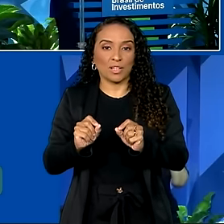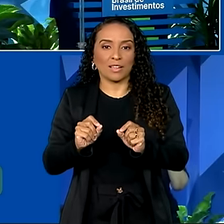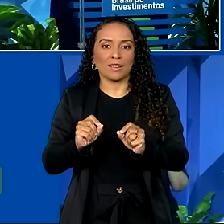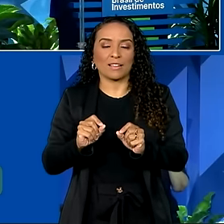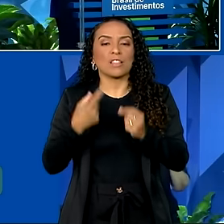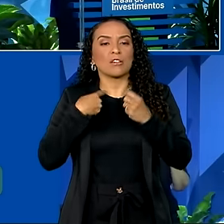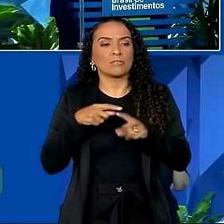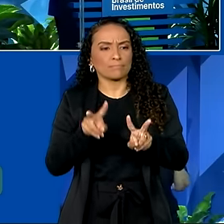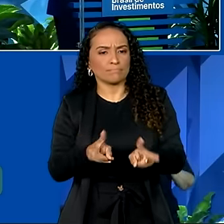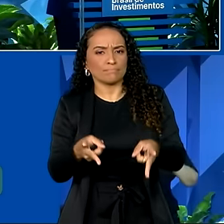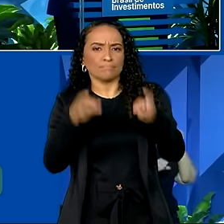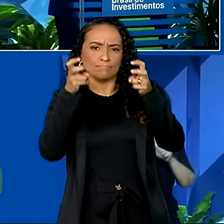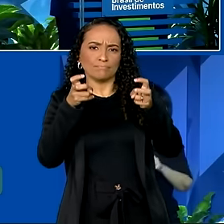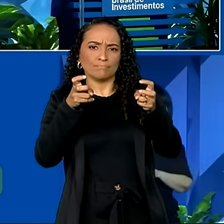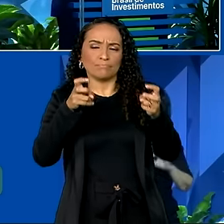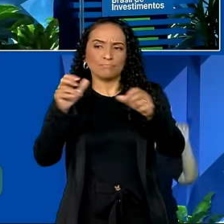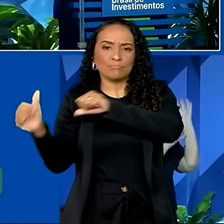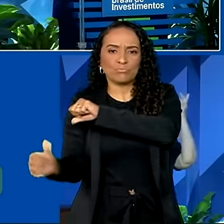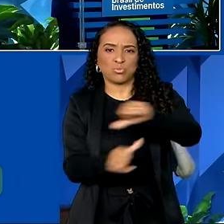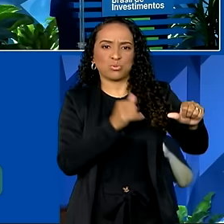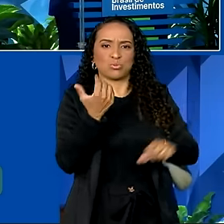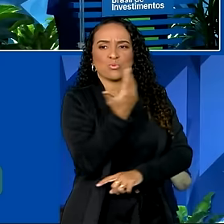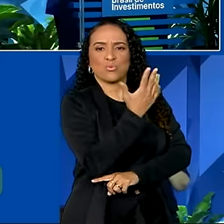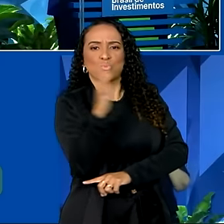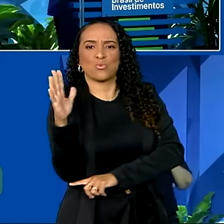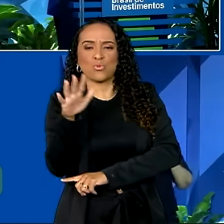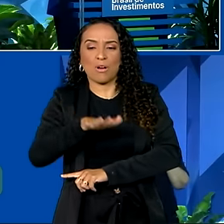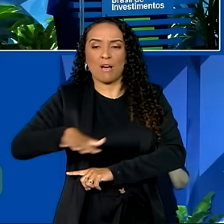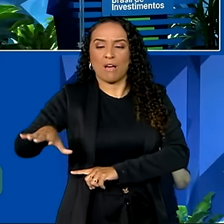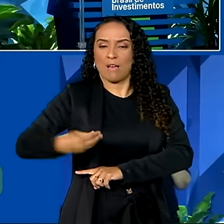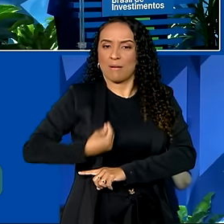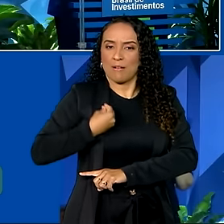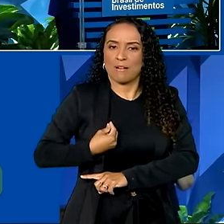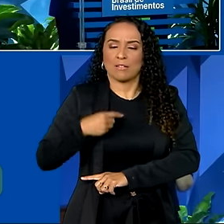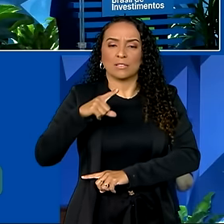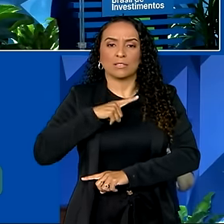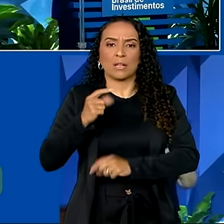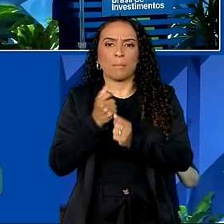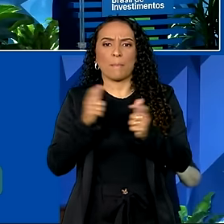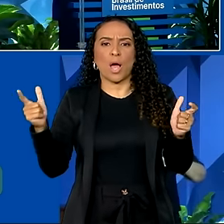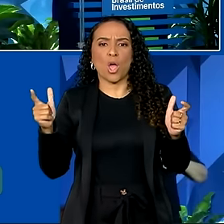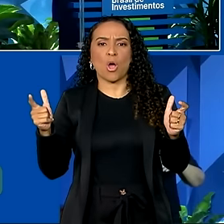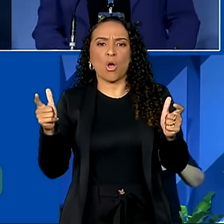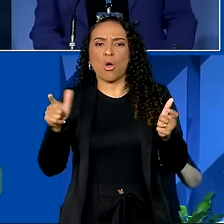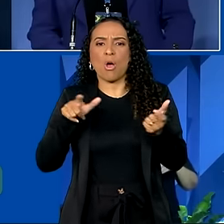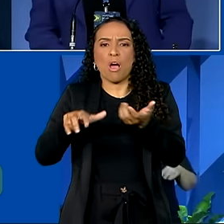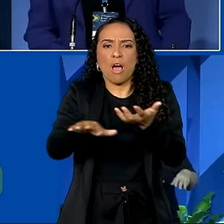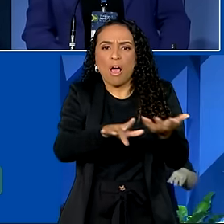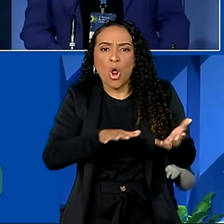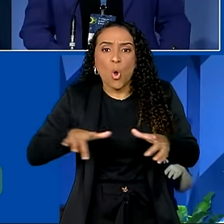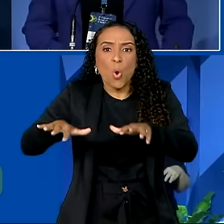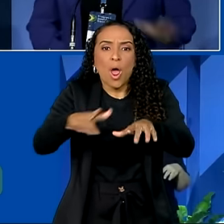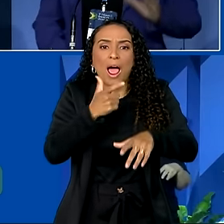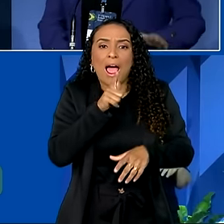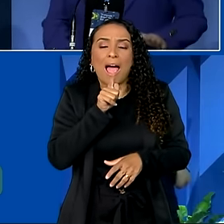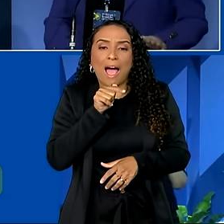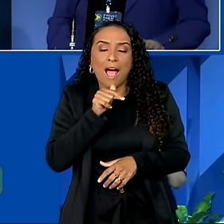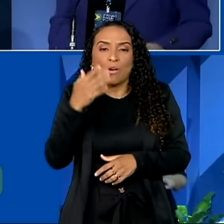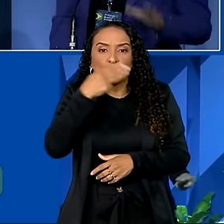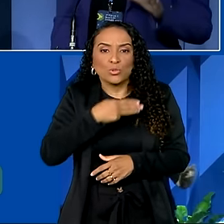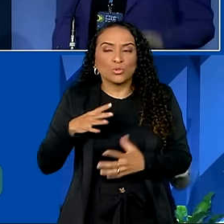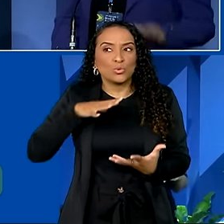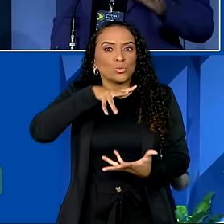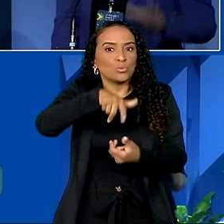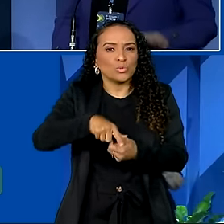vemos na transição ecológica, nos biomas brasileiros, por termos os maiores mananciais de água doce do mundo, não vemos